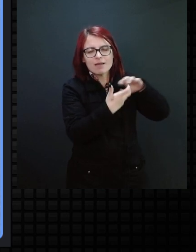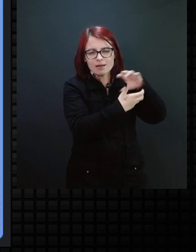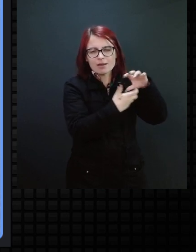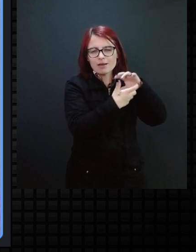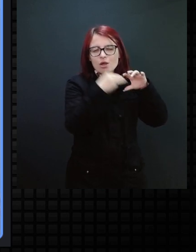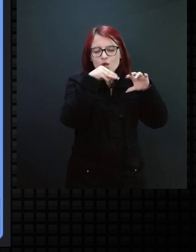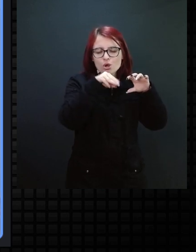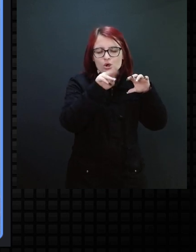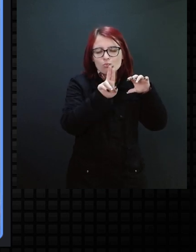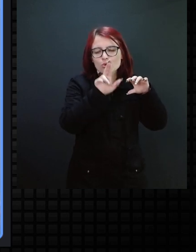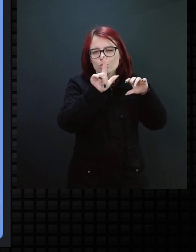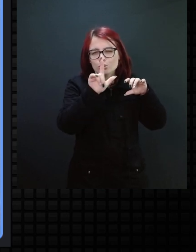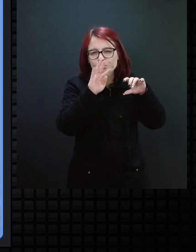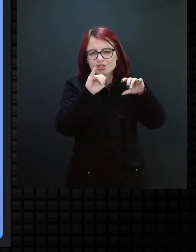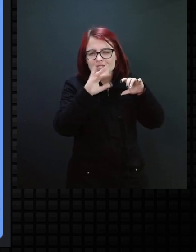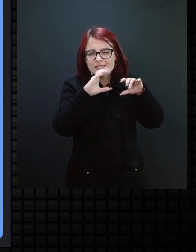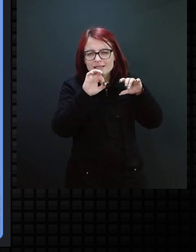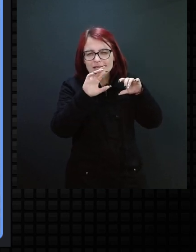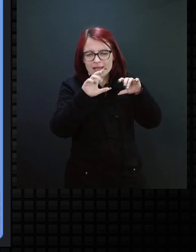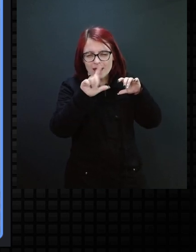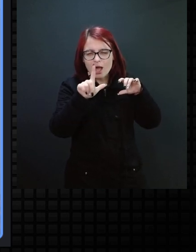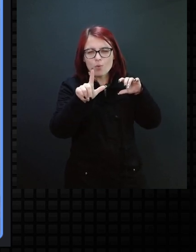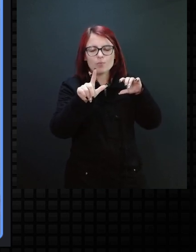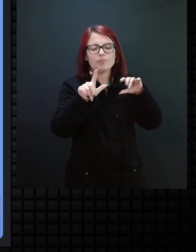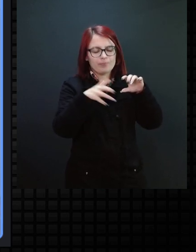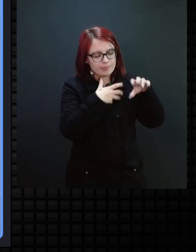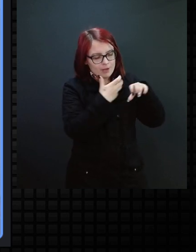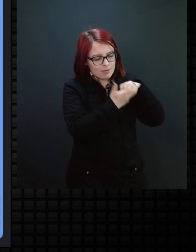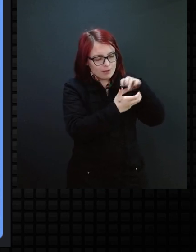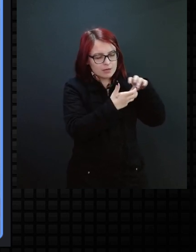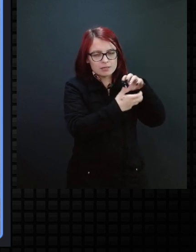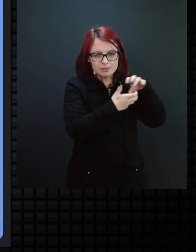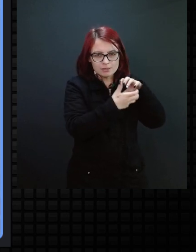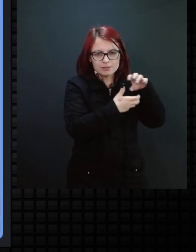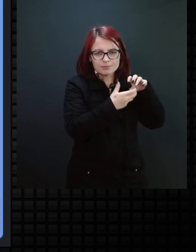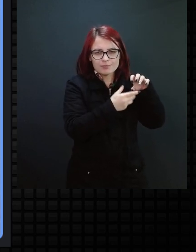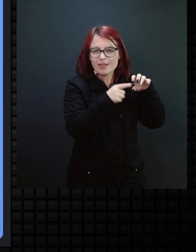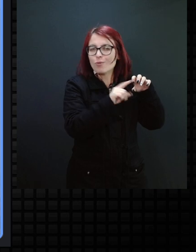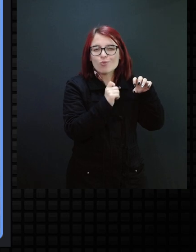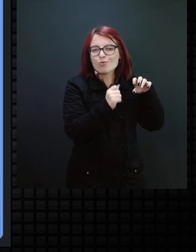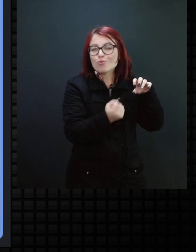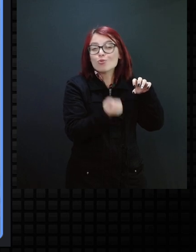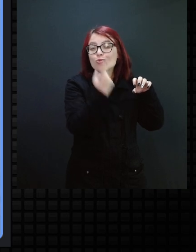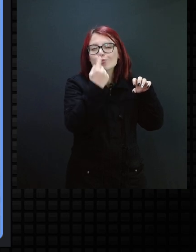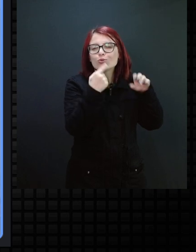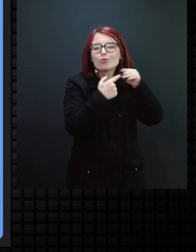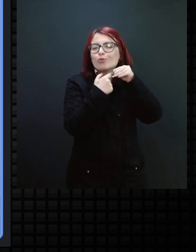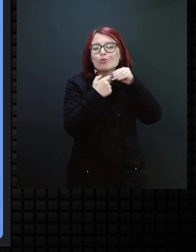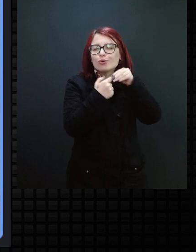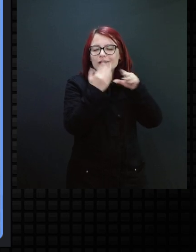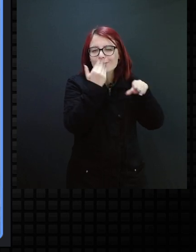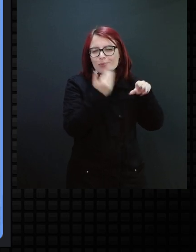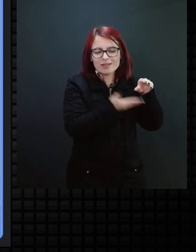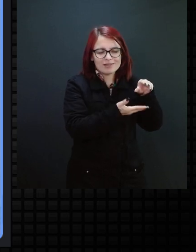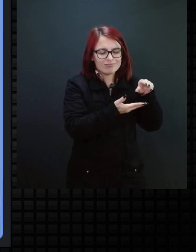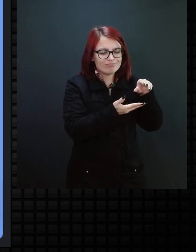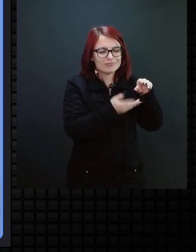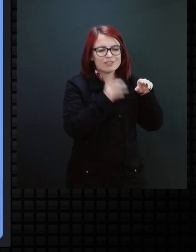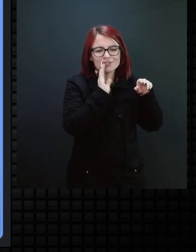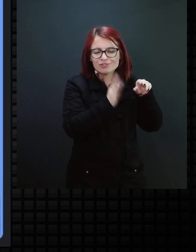que era a única coisa que ele comia, né? Era isso, a única alimentação e fonte. Era uma criança que já estava bem,